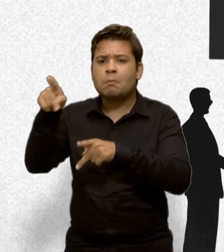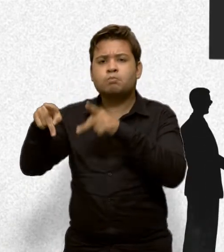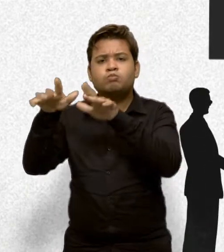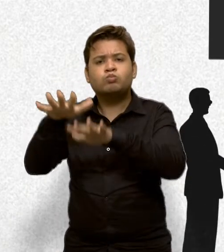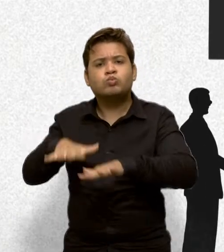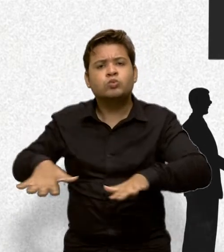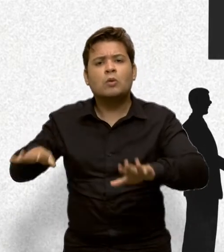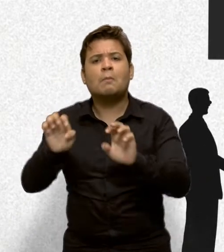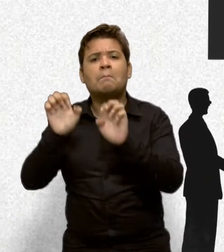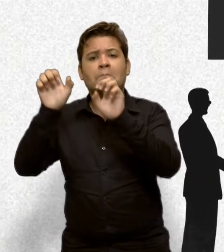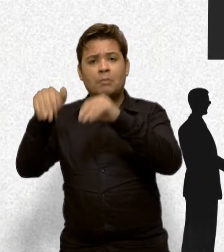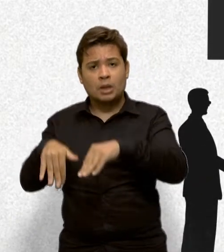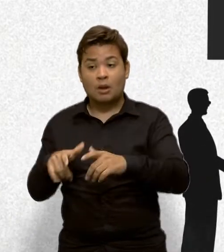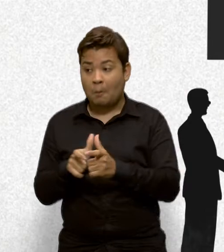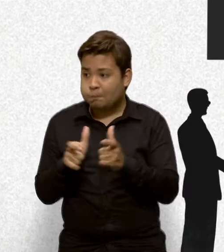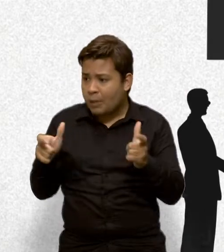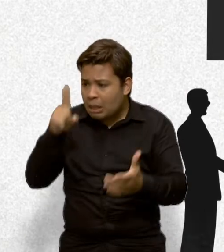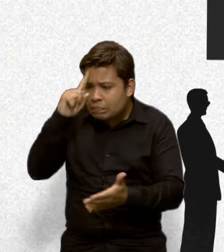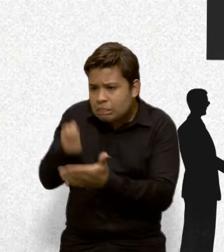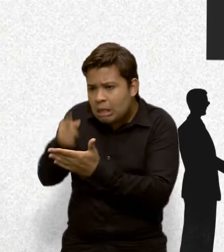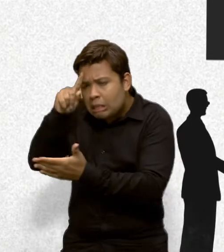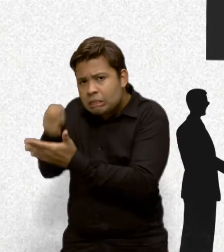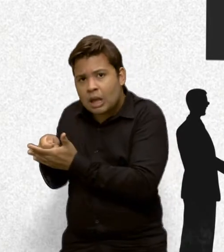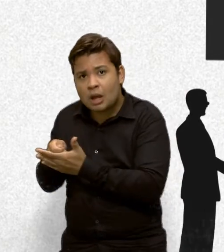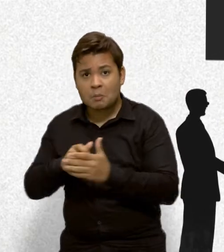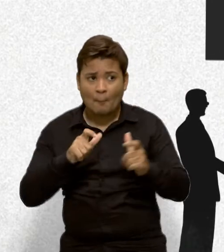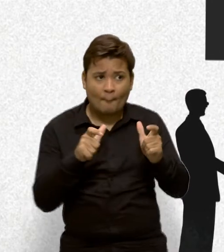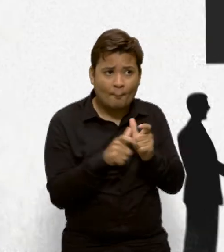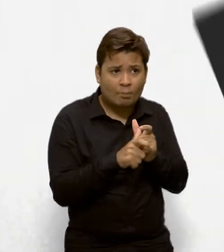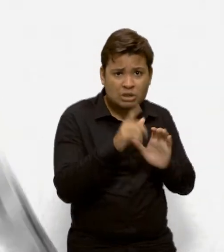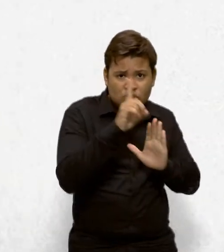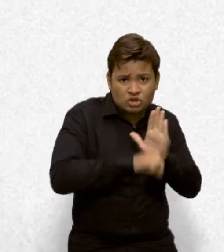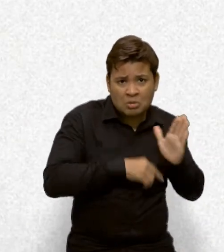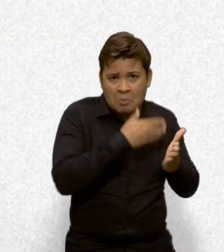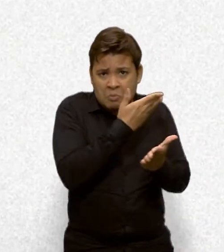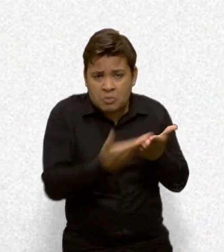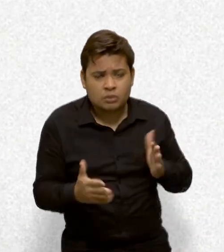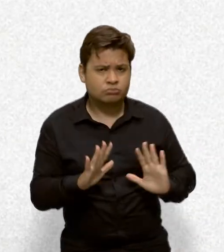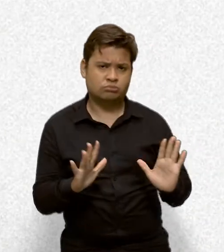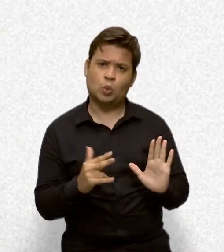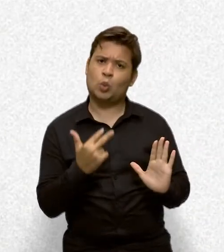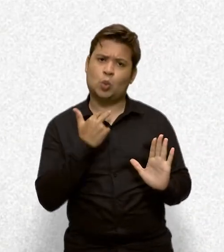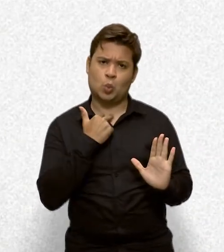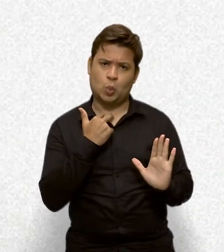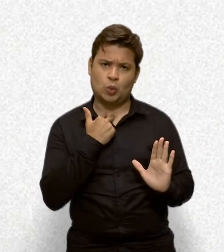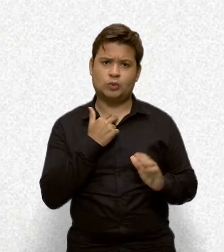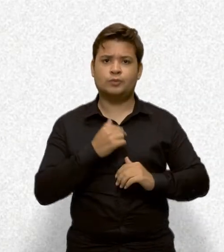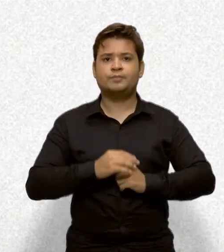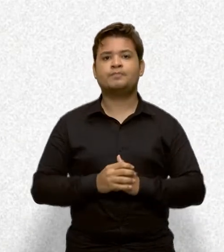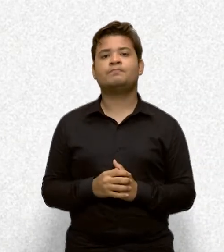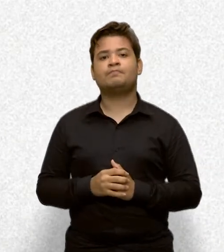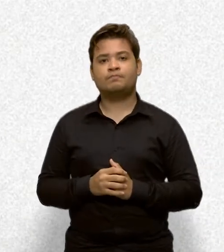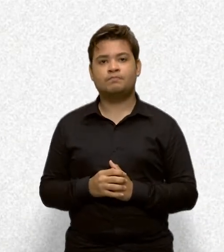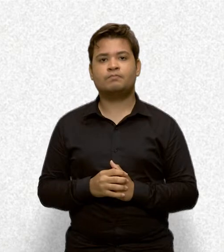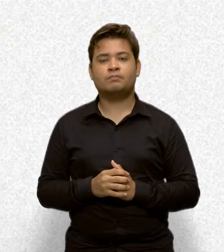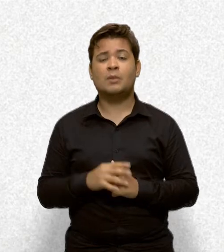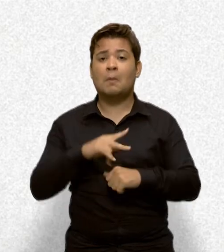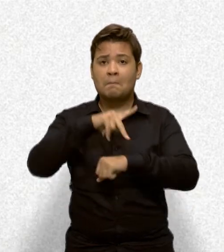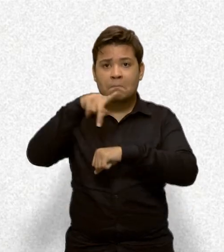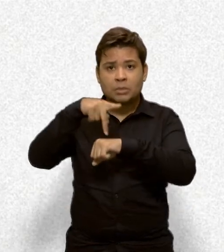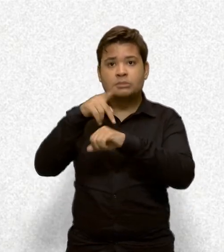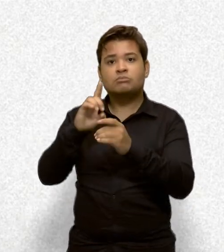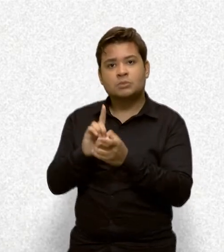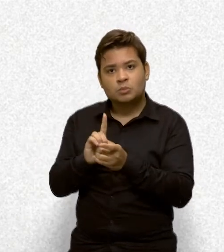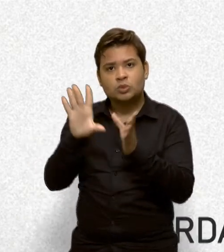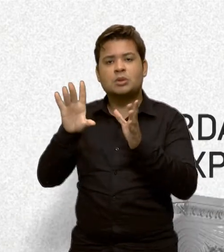maioria não podem ameaçar os direitos básicos da minoria. Assim, um país democrático tem como pilares a